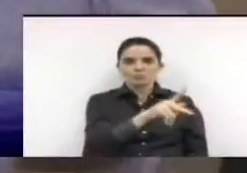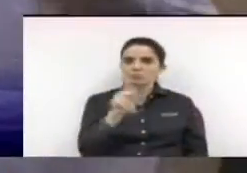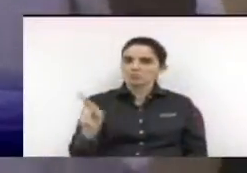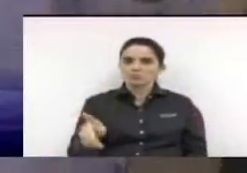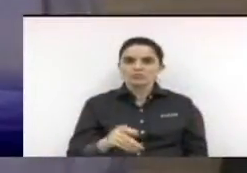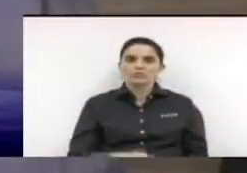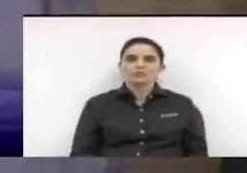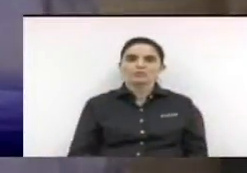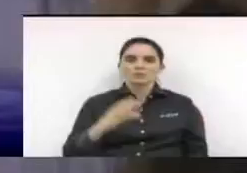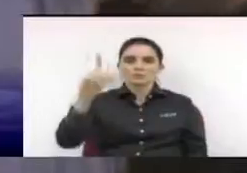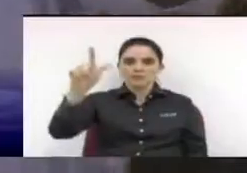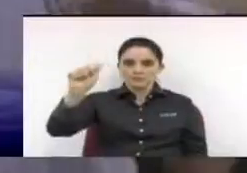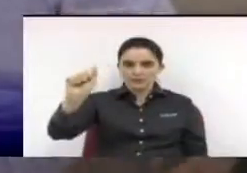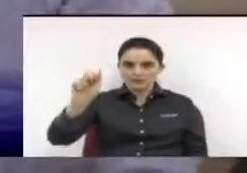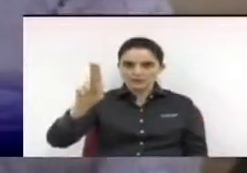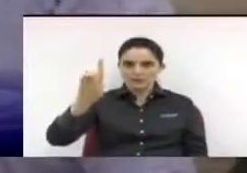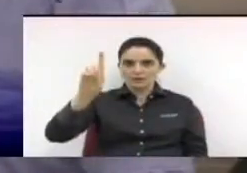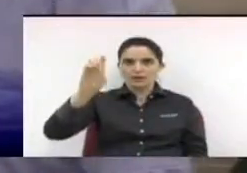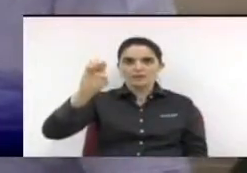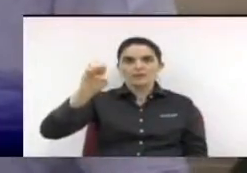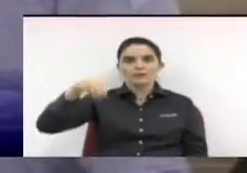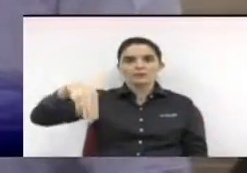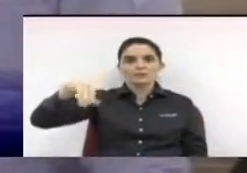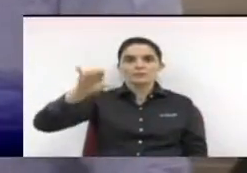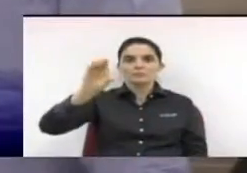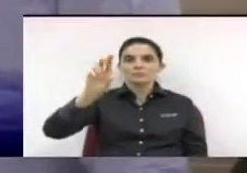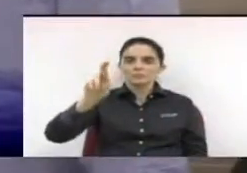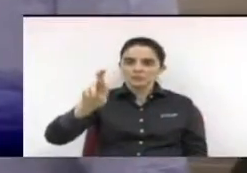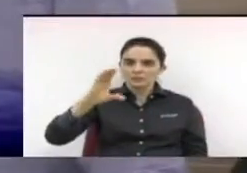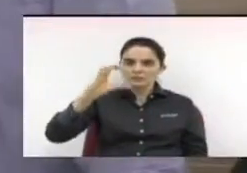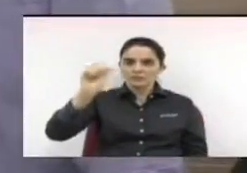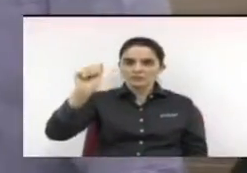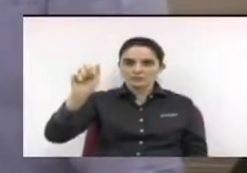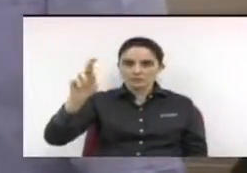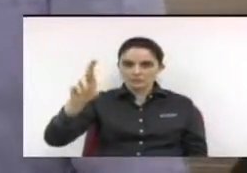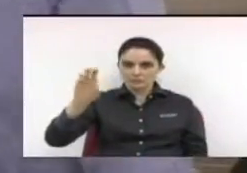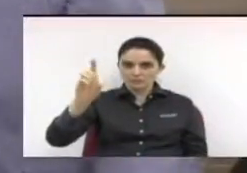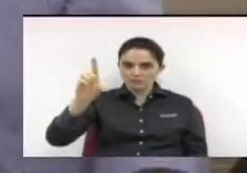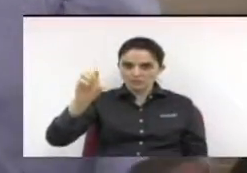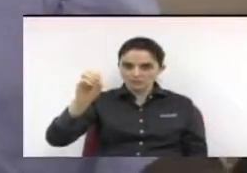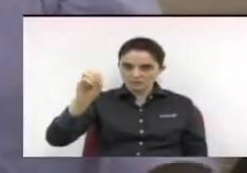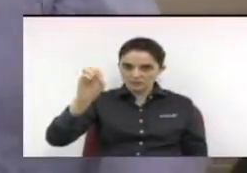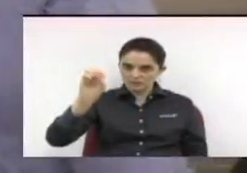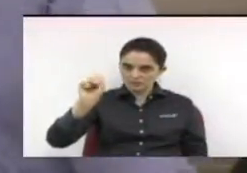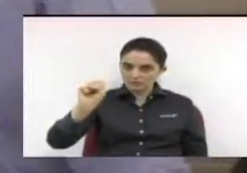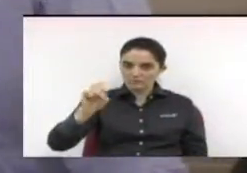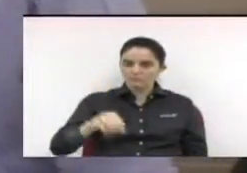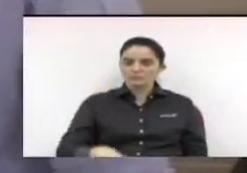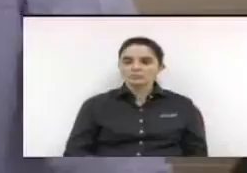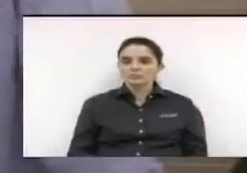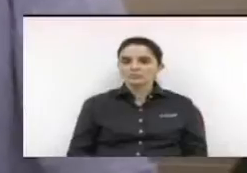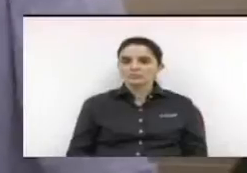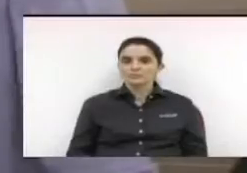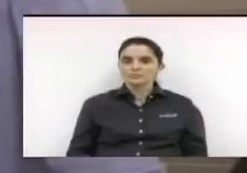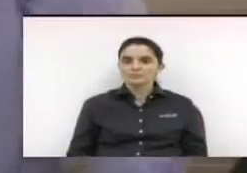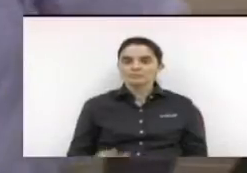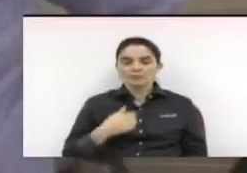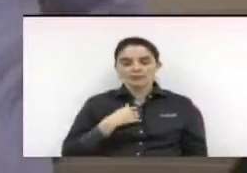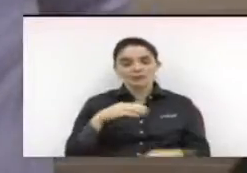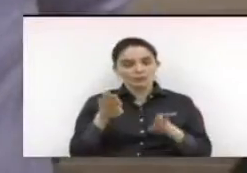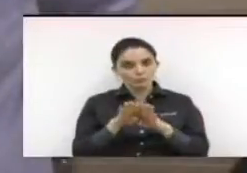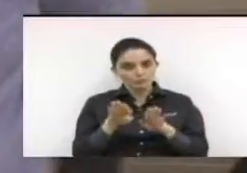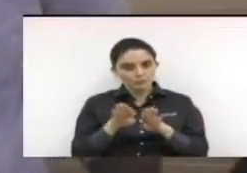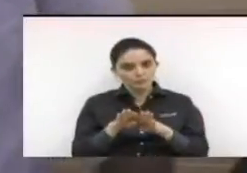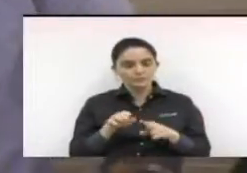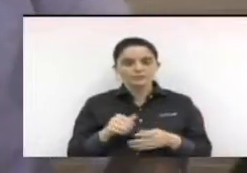Claudemir o Carlinhos então assim como os demais vereadores eu gostaria de